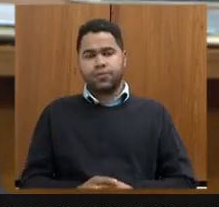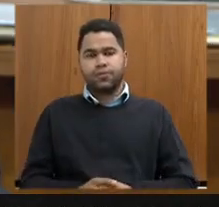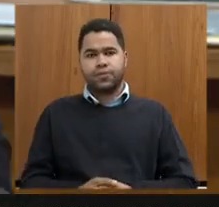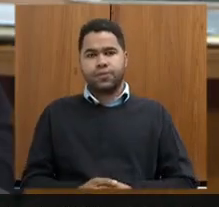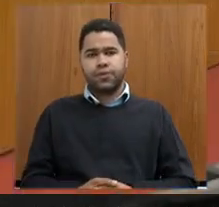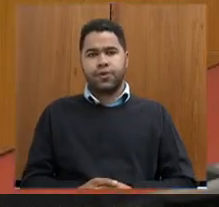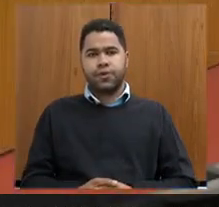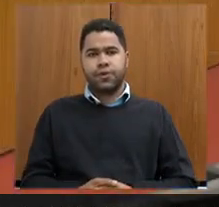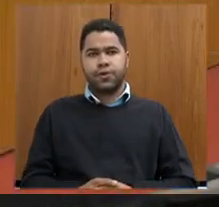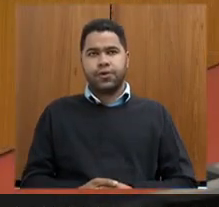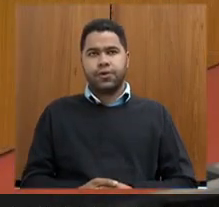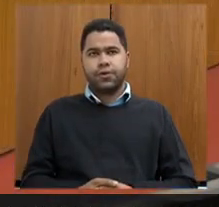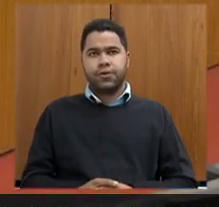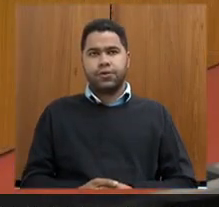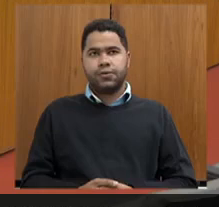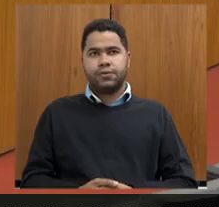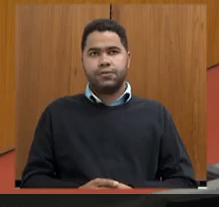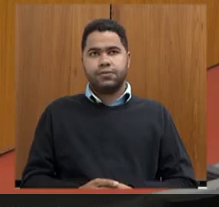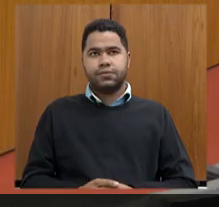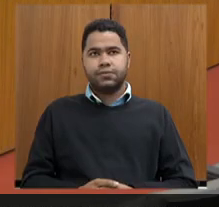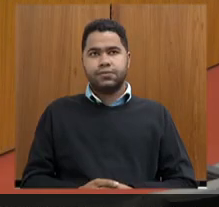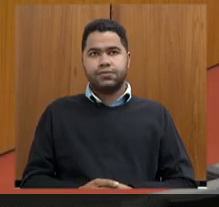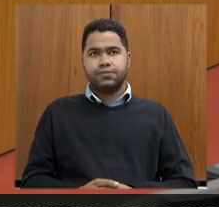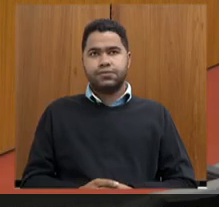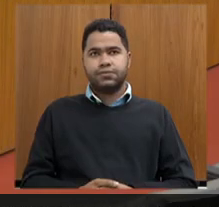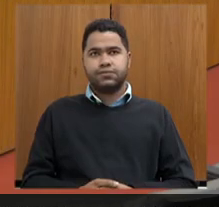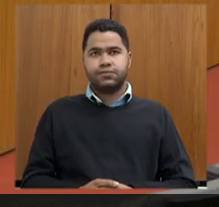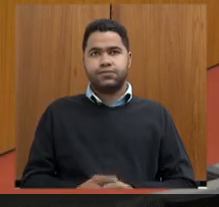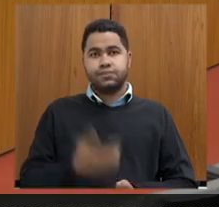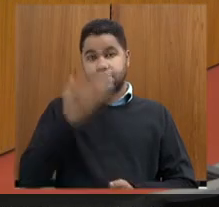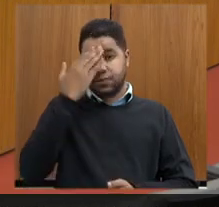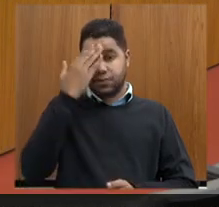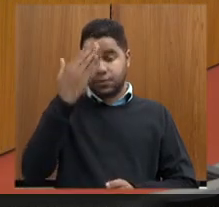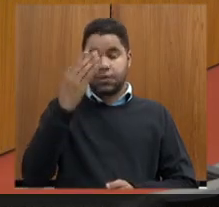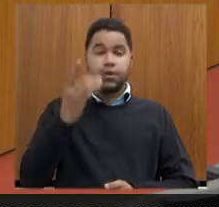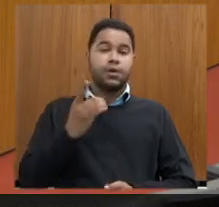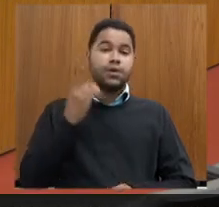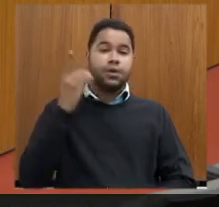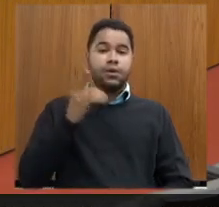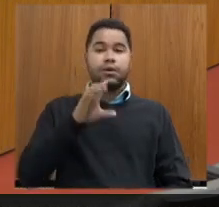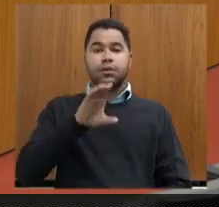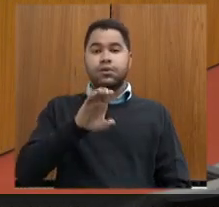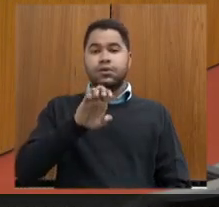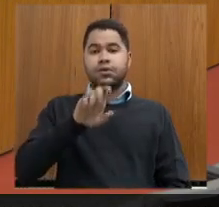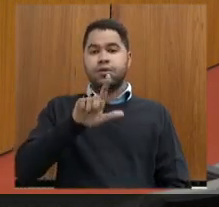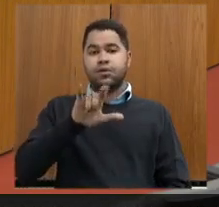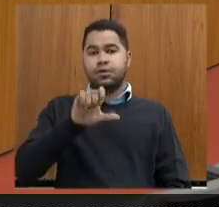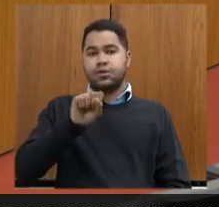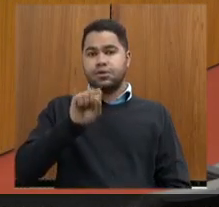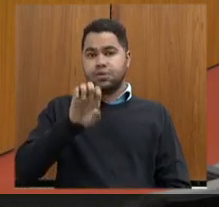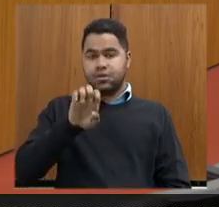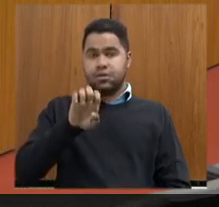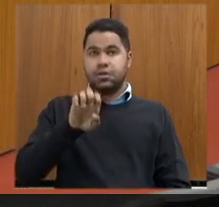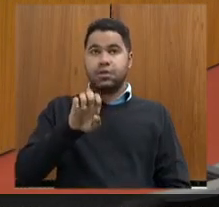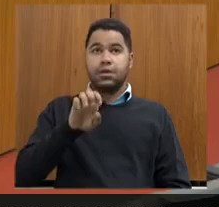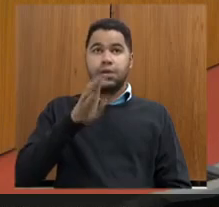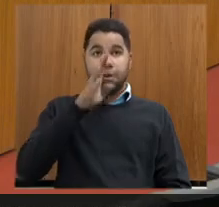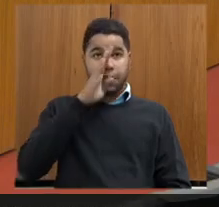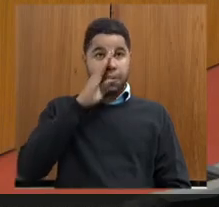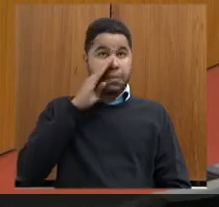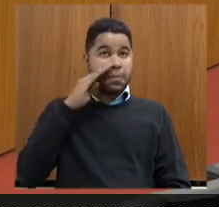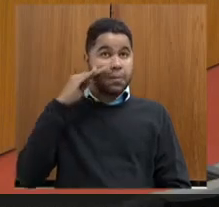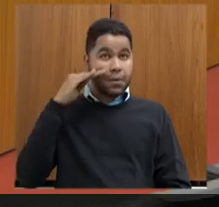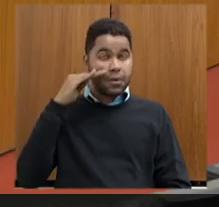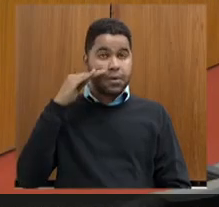muito obrigado deputada selis la viola deputada beatriz fez aqui